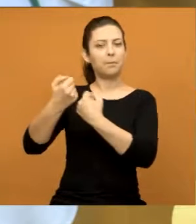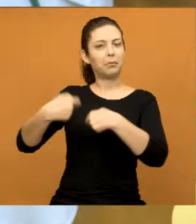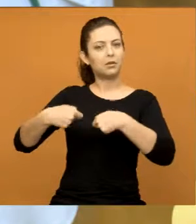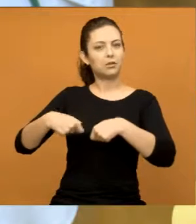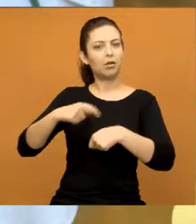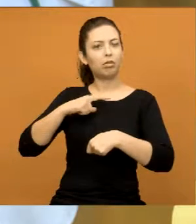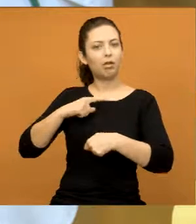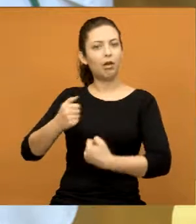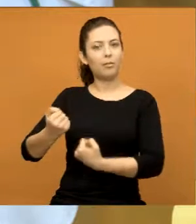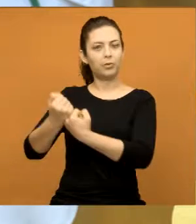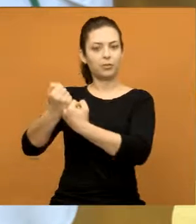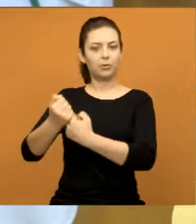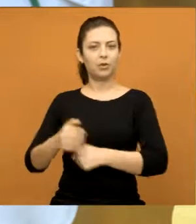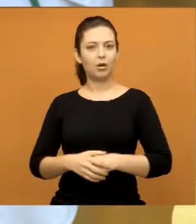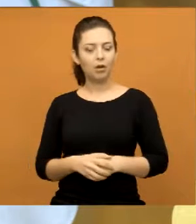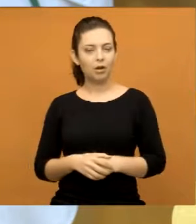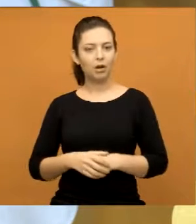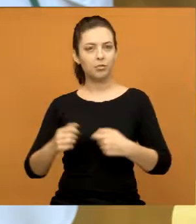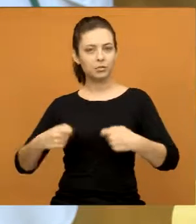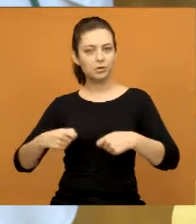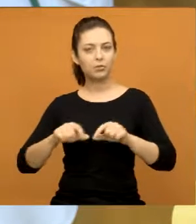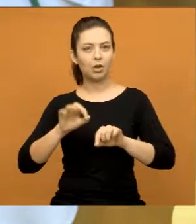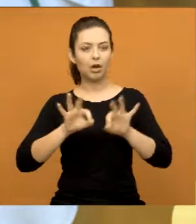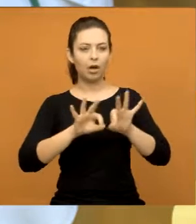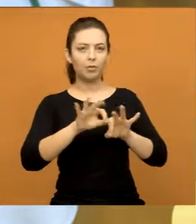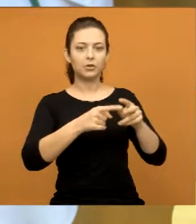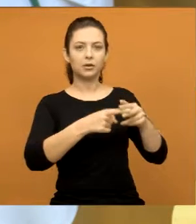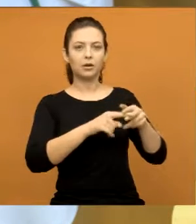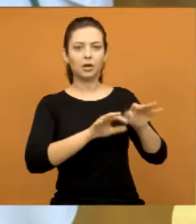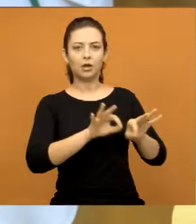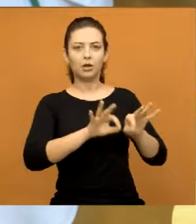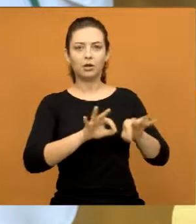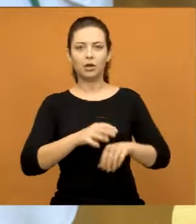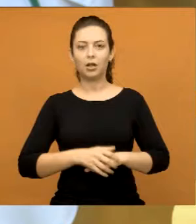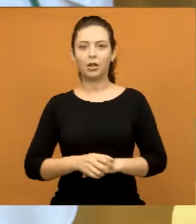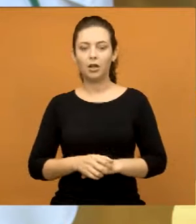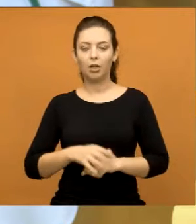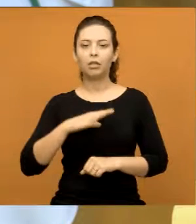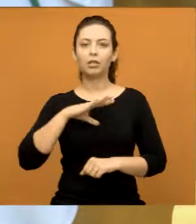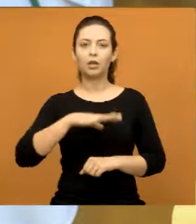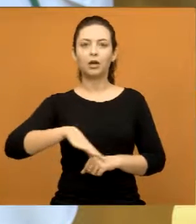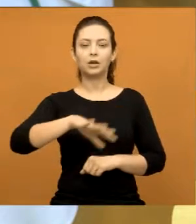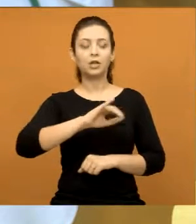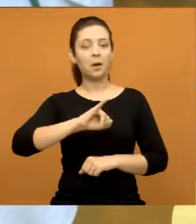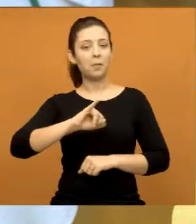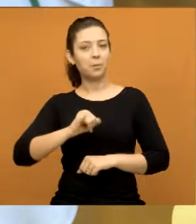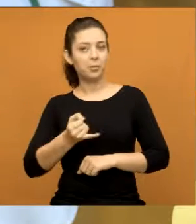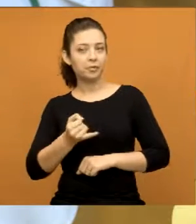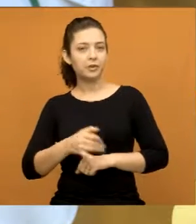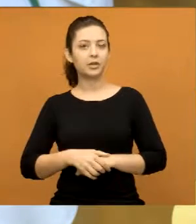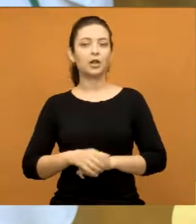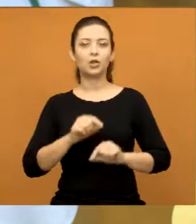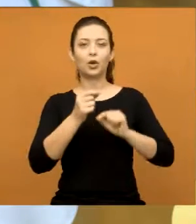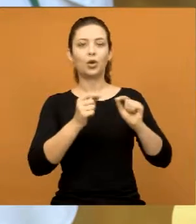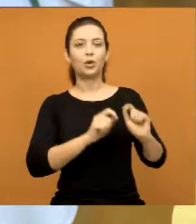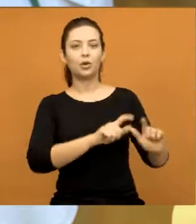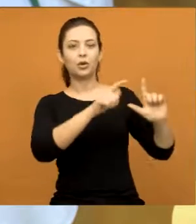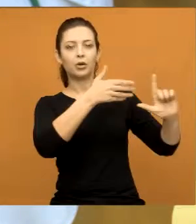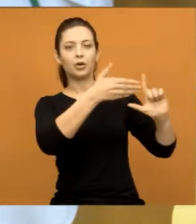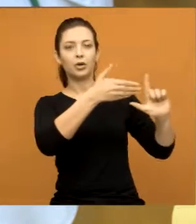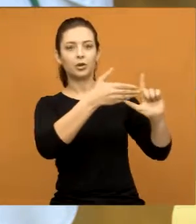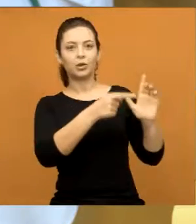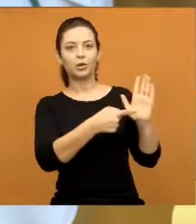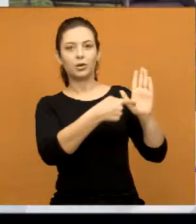secretaria para que ela possa dar aí a manutenção correta à cidade. Aproveitando aí, quero que coloque um outro slide.